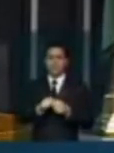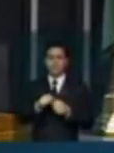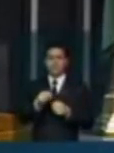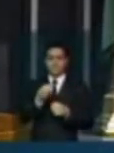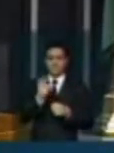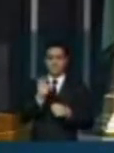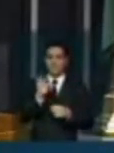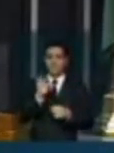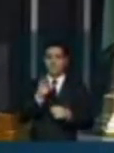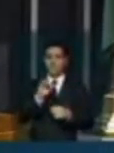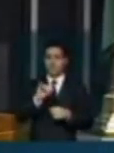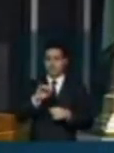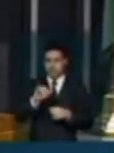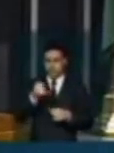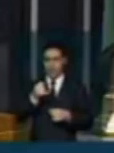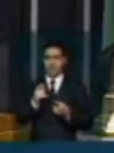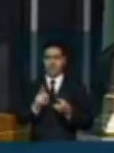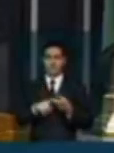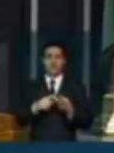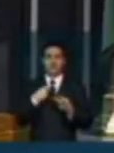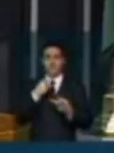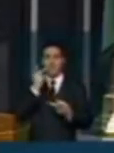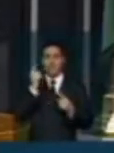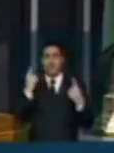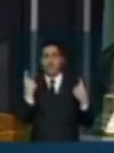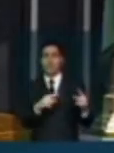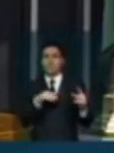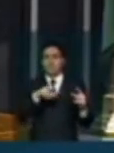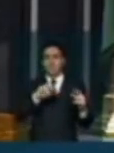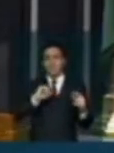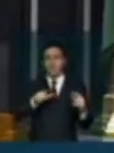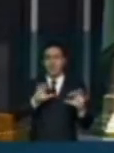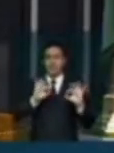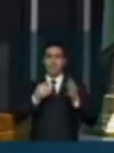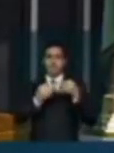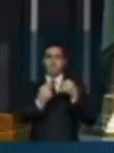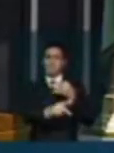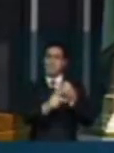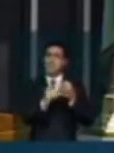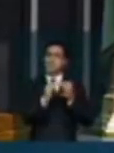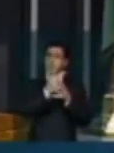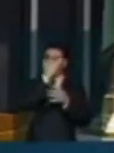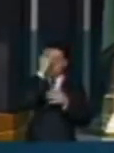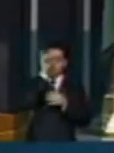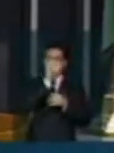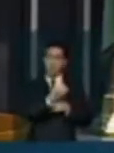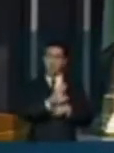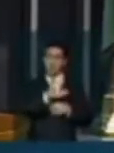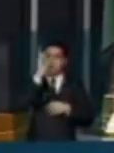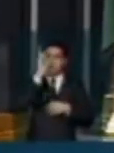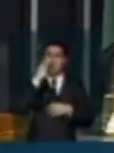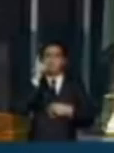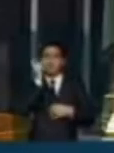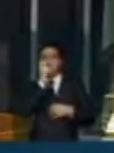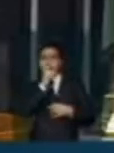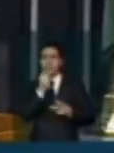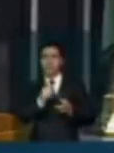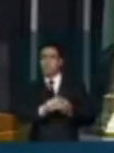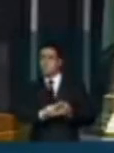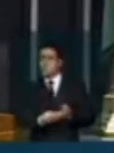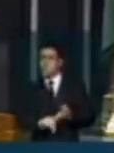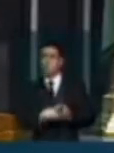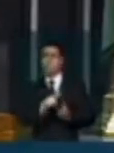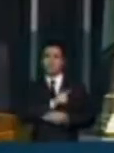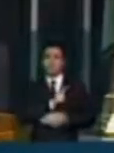superiores, agressões morais, agressões às famílias de candidatos, calúnias, inverdades e tudo isso